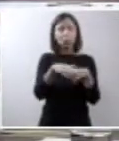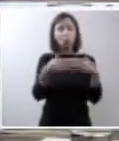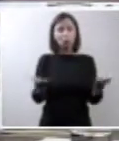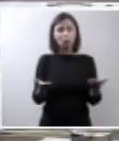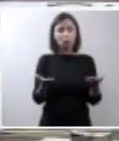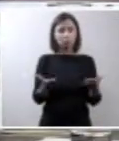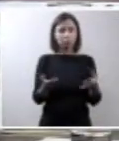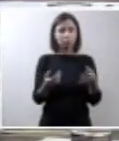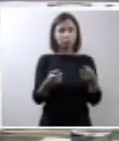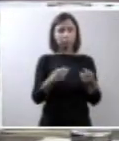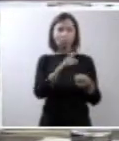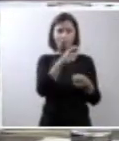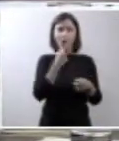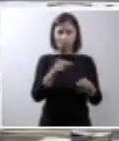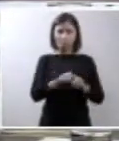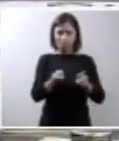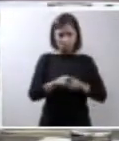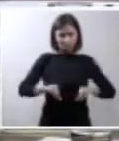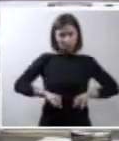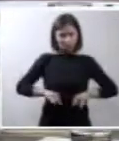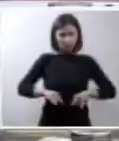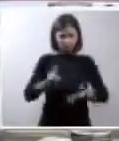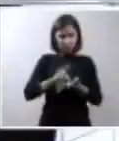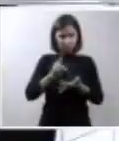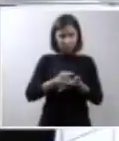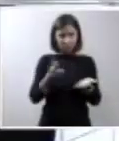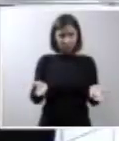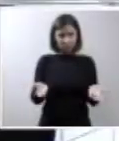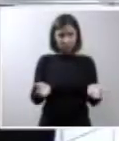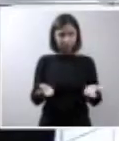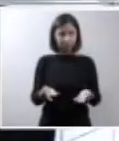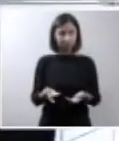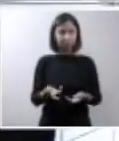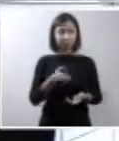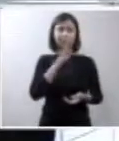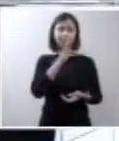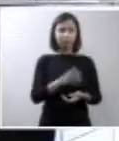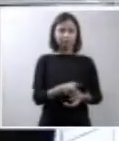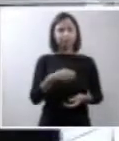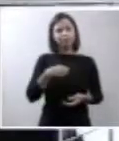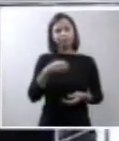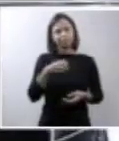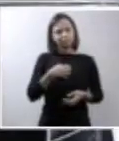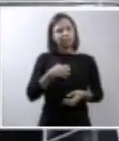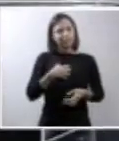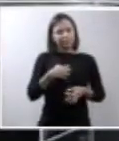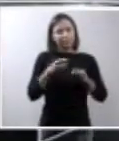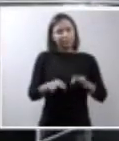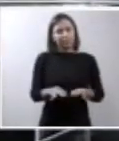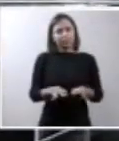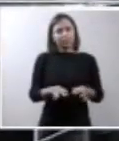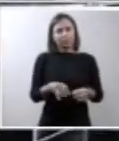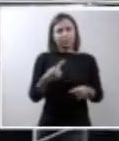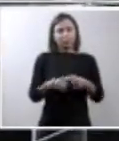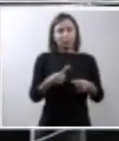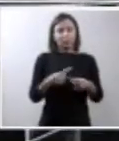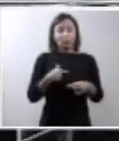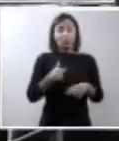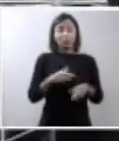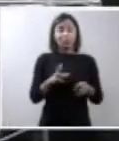masculino os homens também sofrem nessa situação não sofrem? Com certeza esse filho seria um filho muito